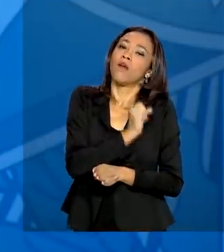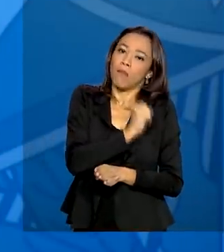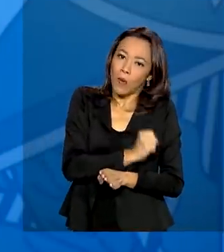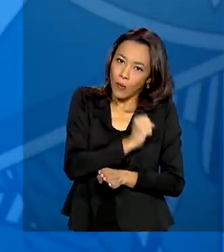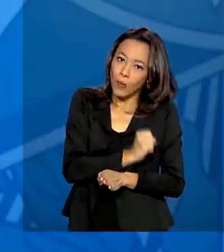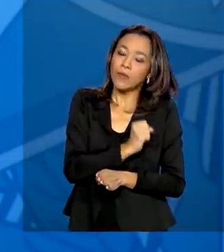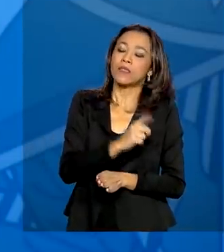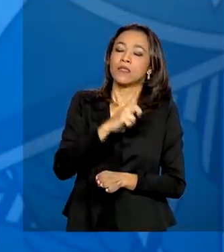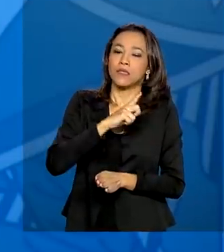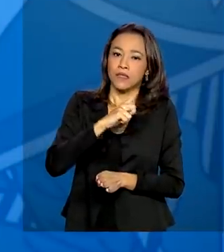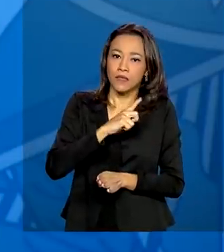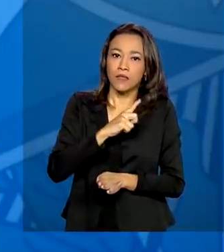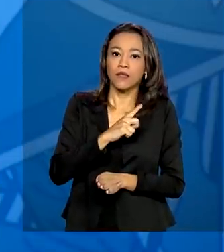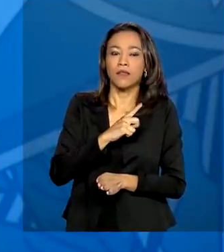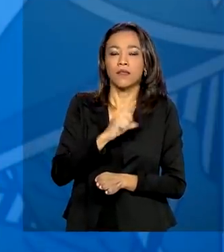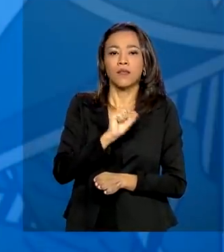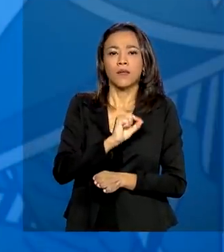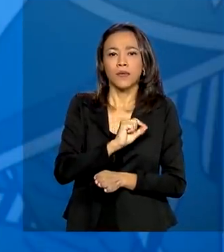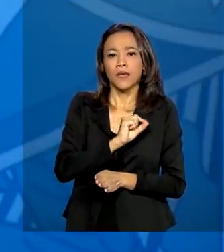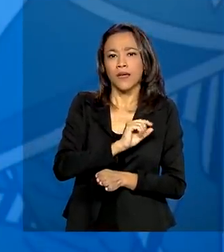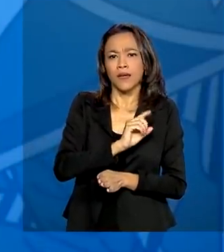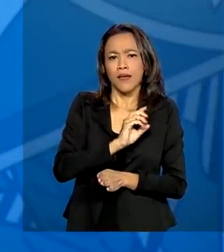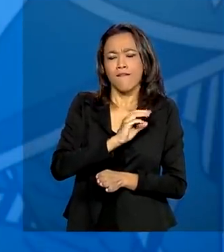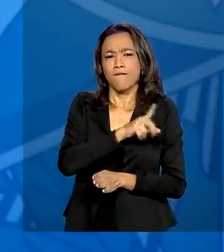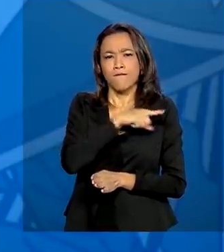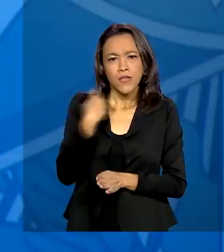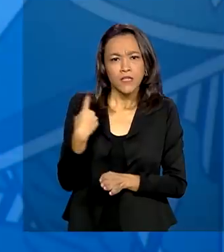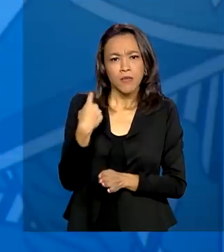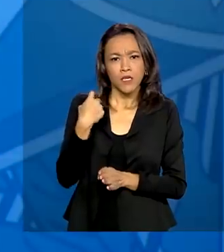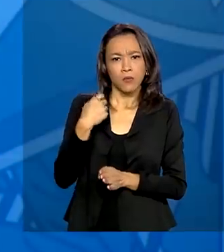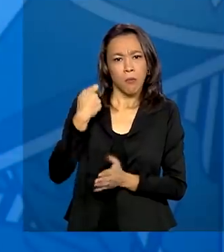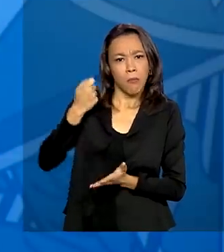suspensão do vencimento de suas obrigações por 12 meses.